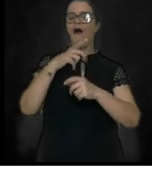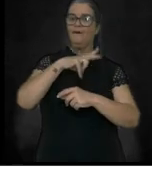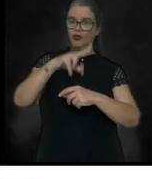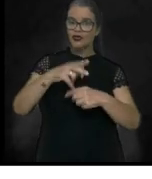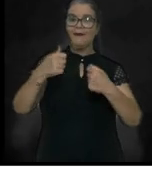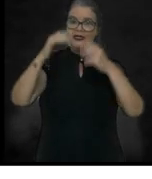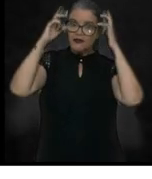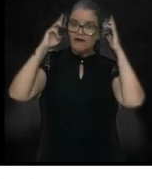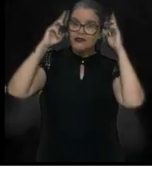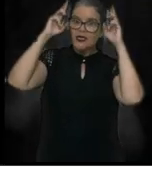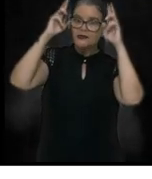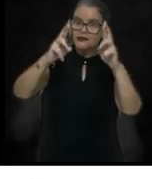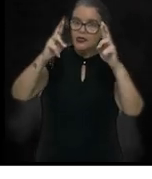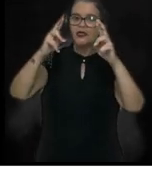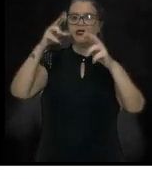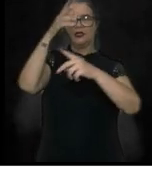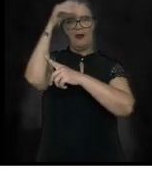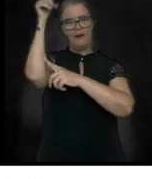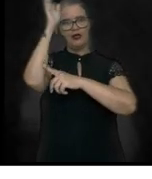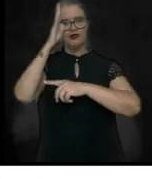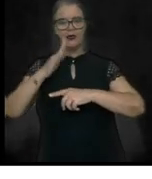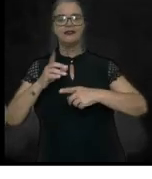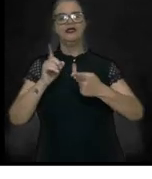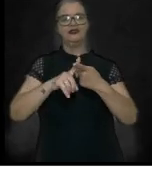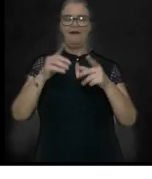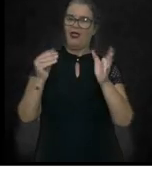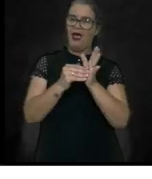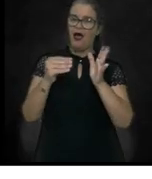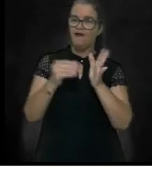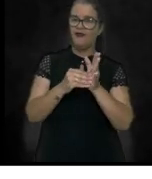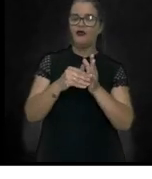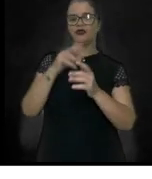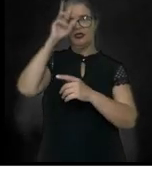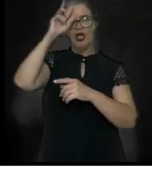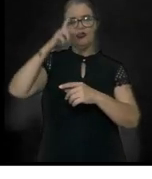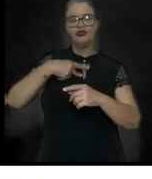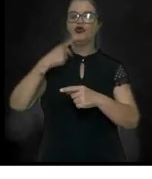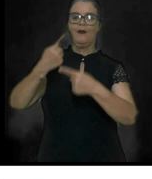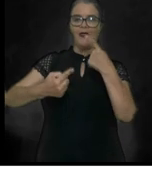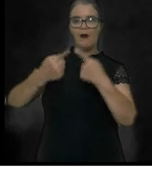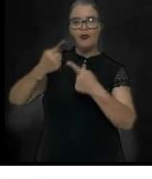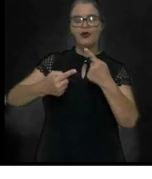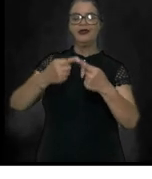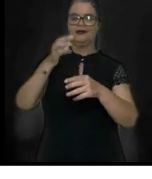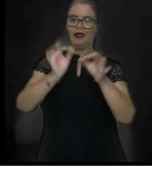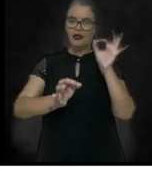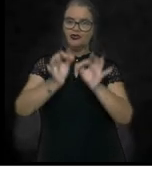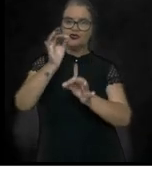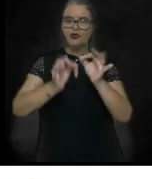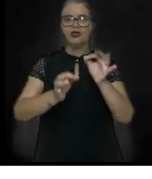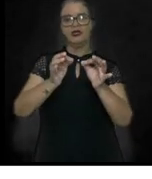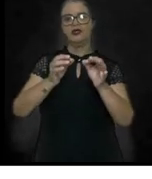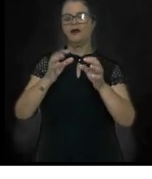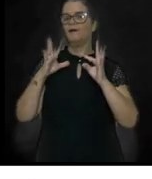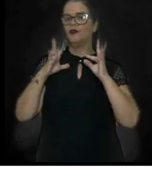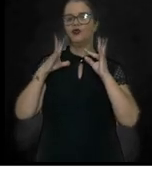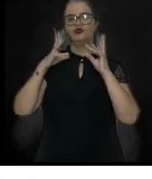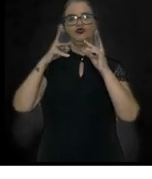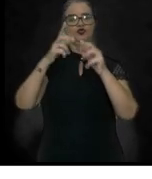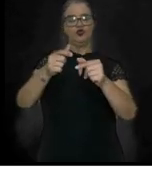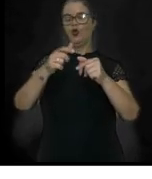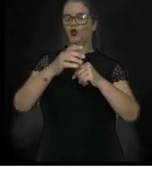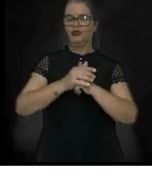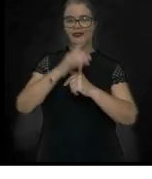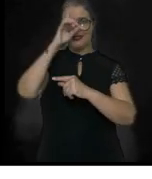brasileiros, a falta de autonomia política e jurídica, pois todas as ordens vinham de Portugal,